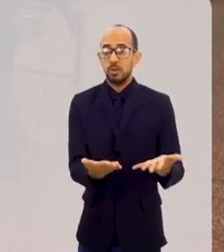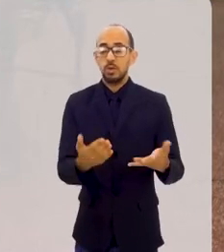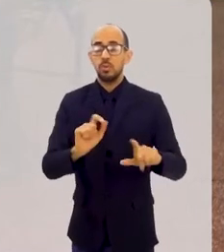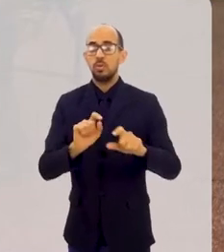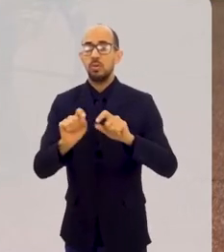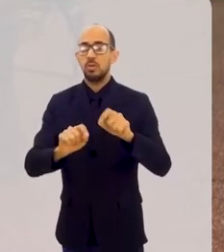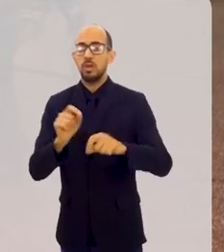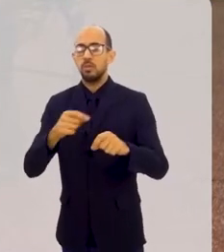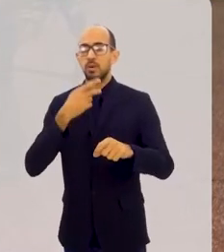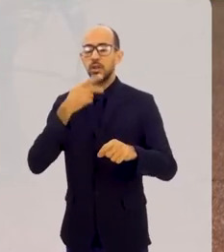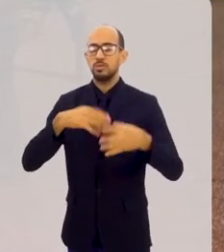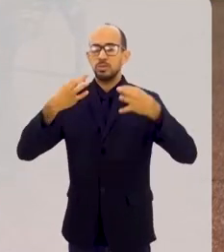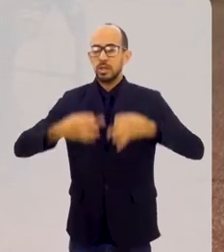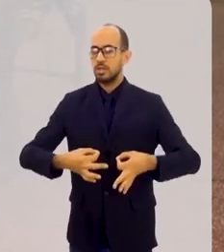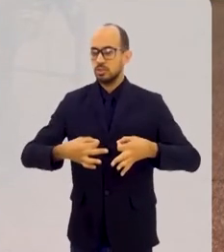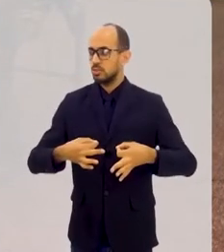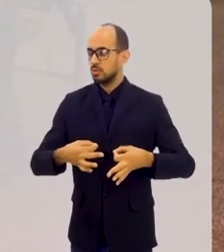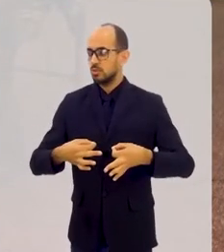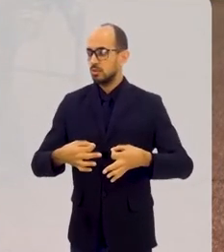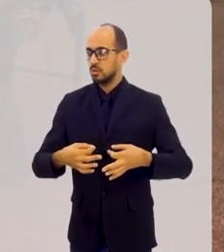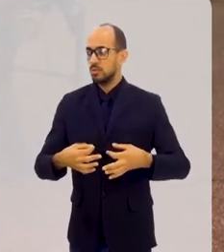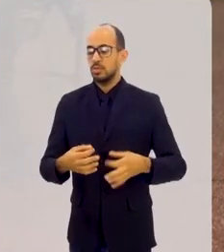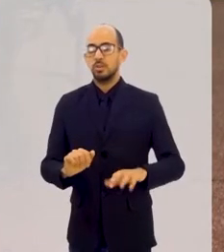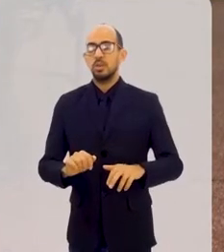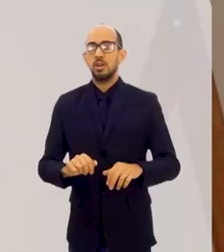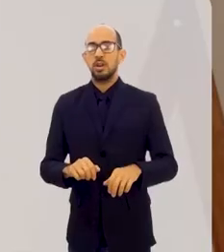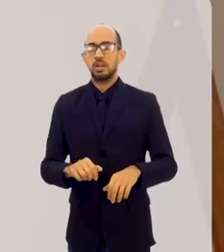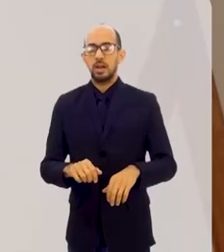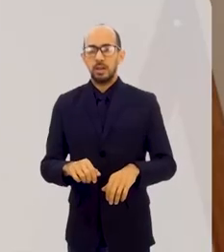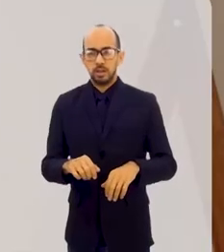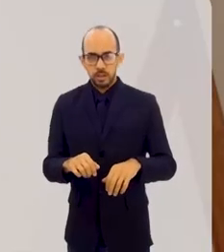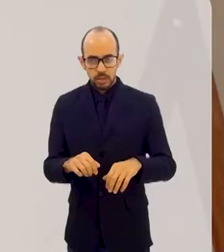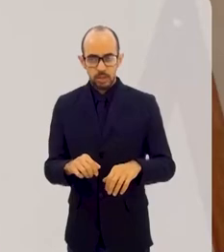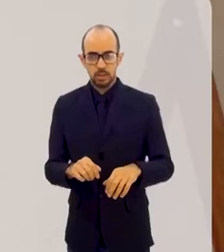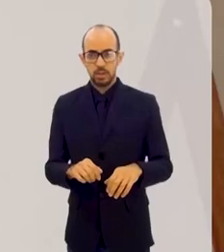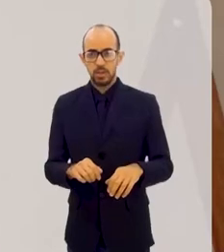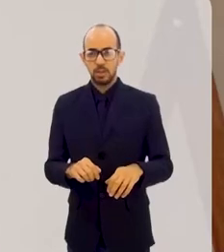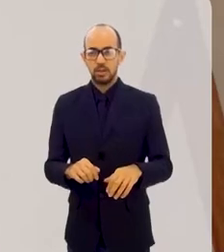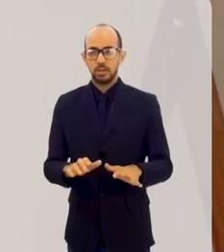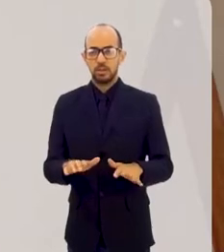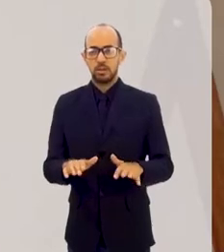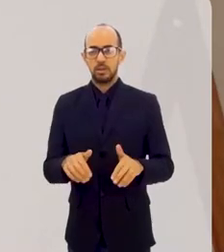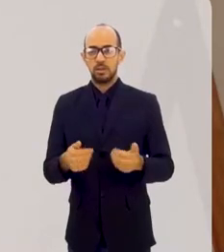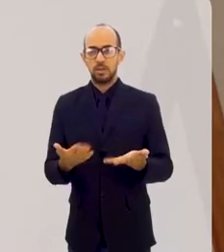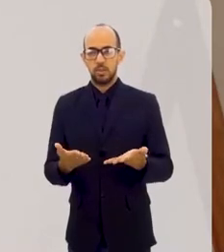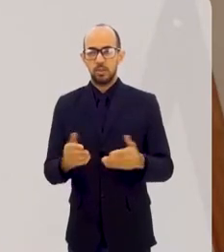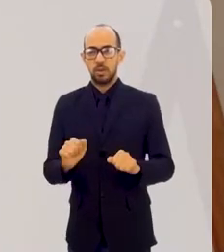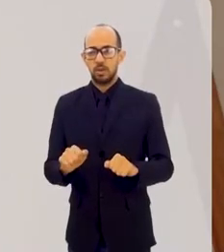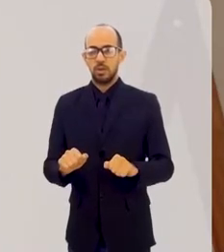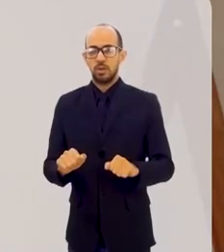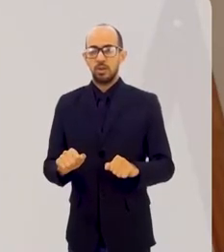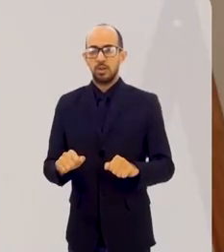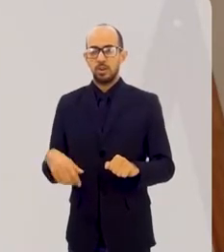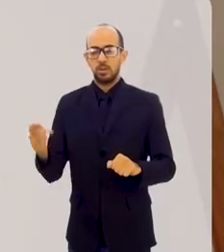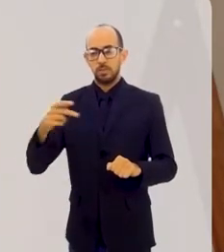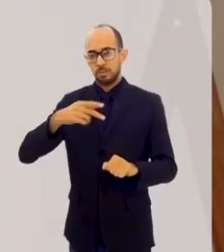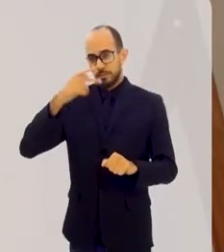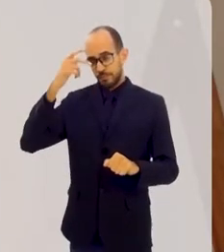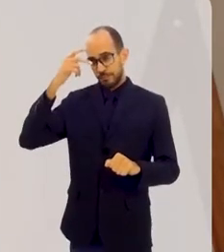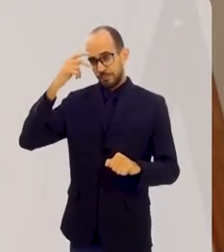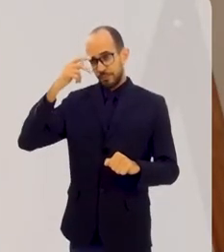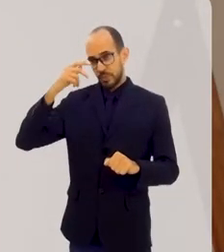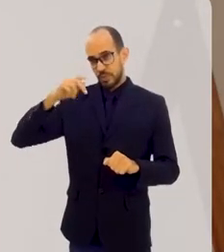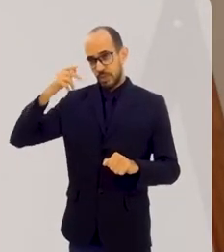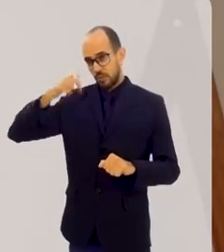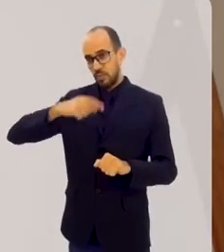algumas coisas que ele fala, mas eu achei certíssimo. Ele diz, não adianta andar com a Bíblia debaixo do braço se você não faz